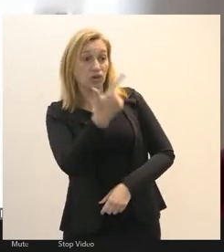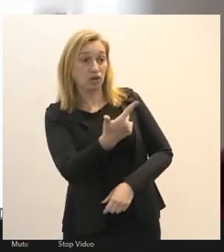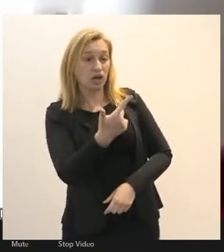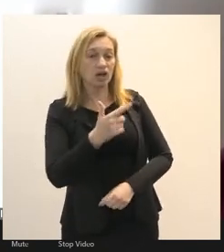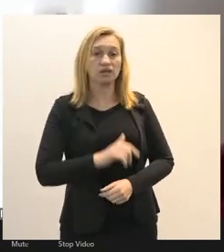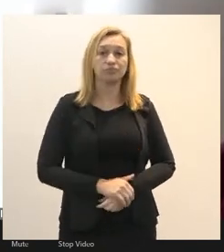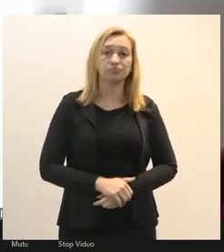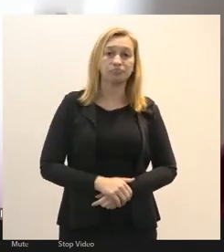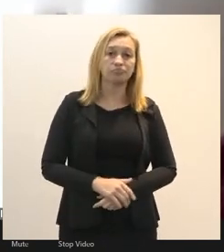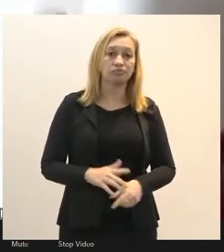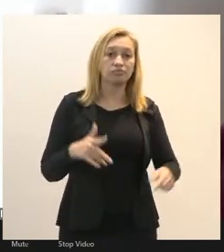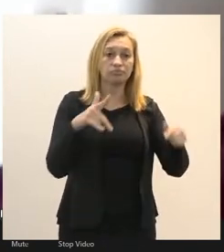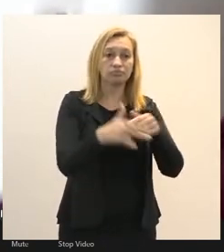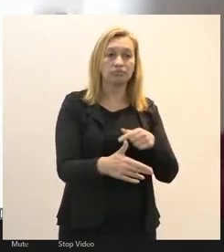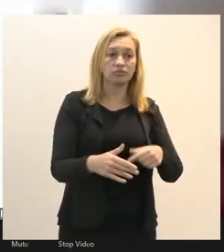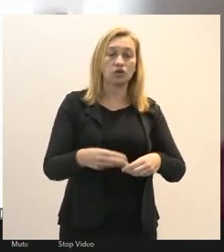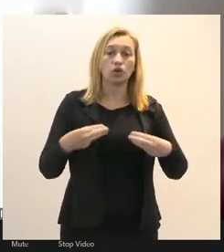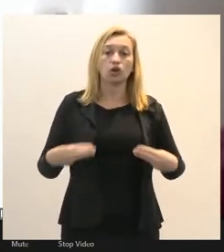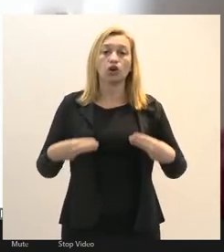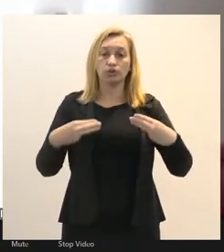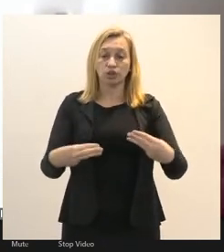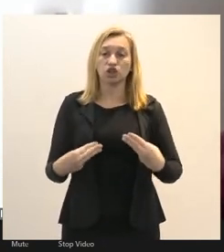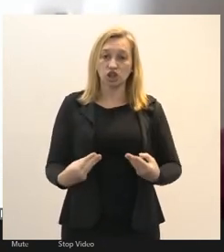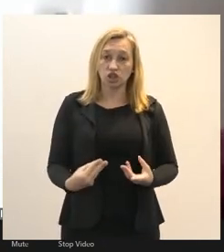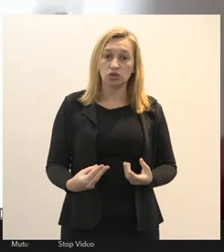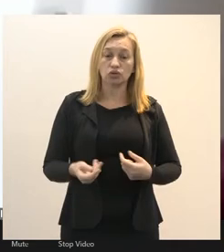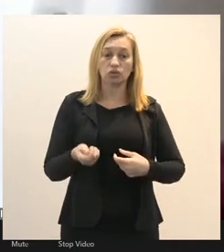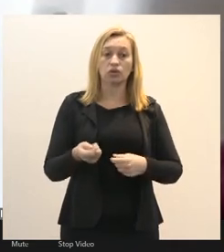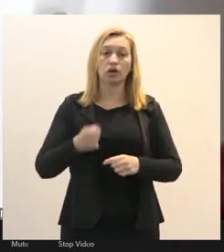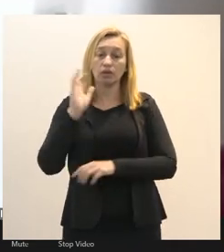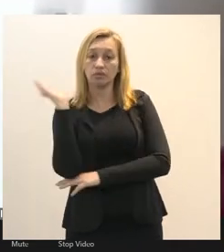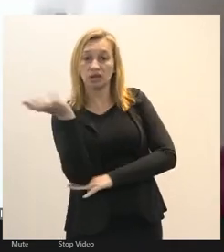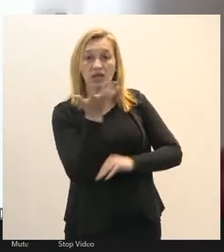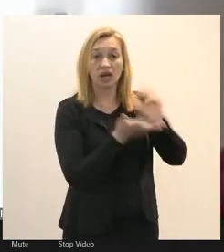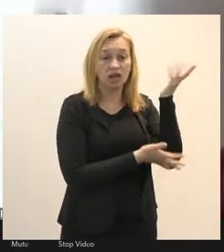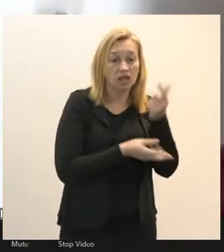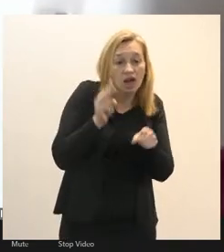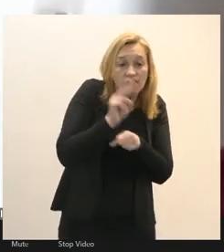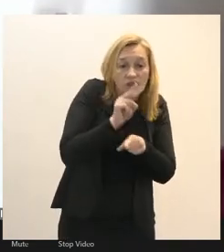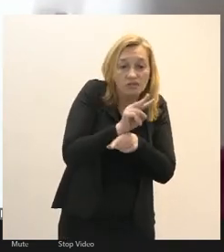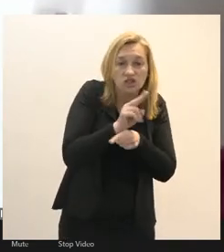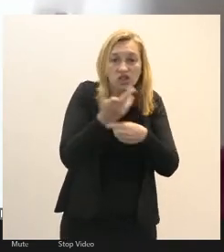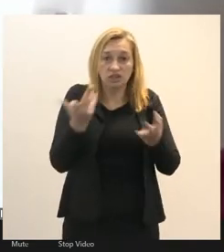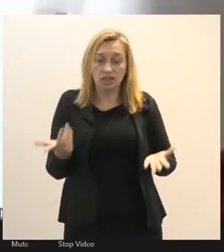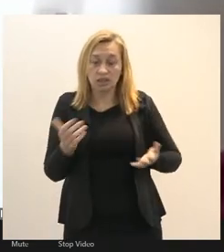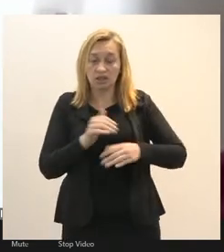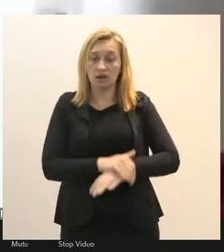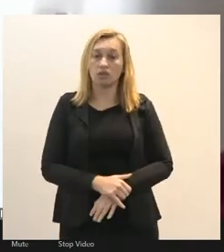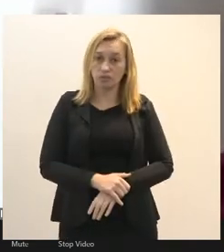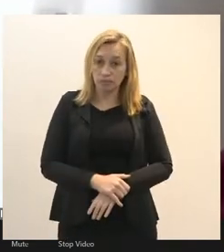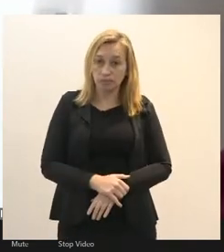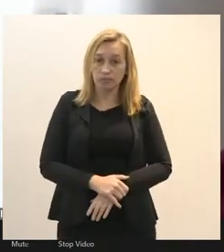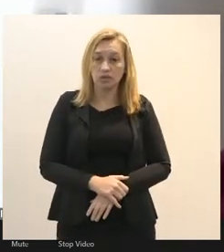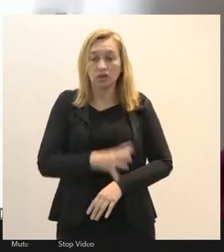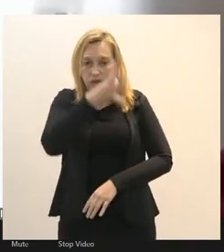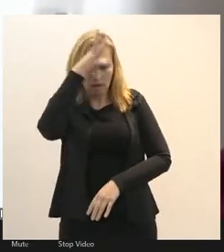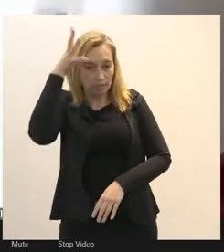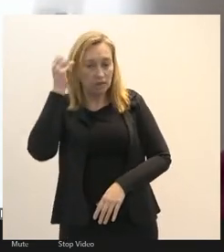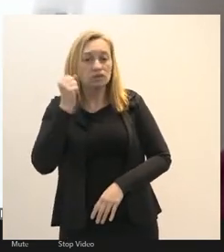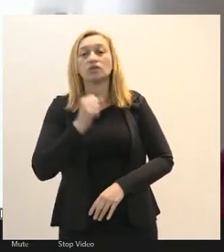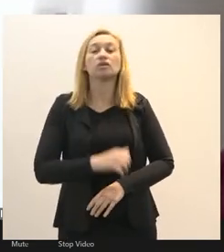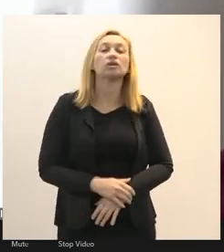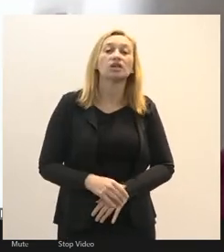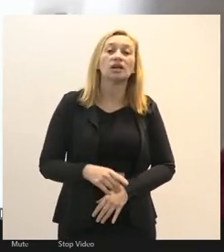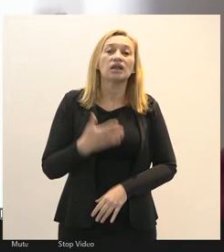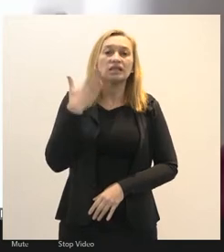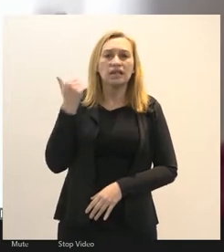intervenção de um ministro o ministro do meio ambiente numa fiscalização numa apreensão imensa de madeiras ilegalmente extraídas na Amazônia a gente